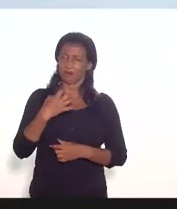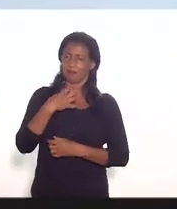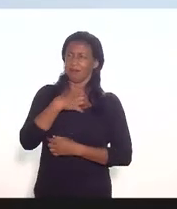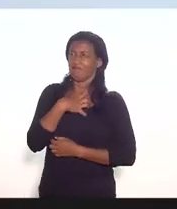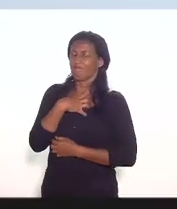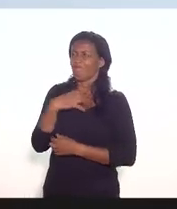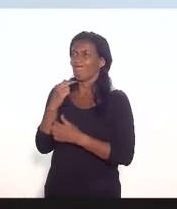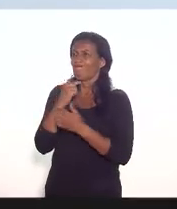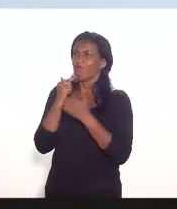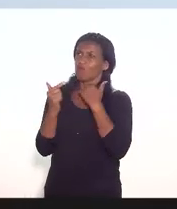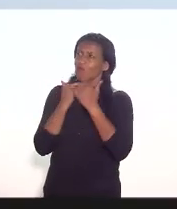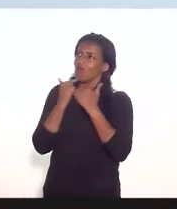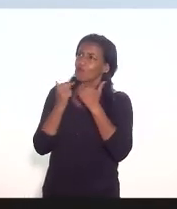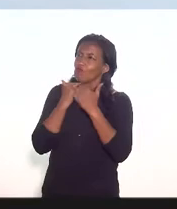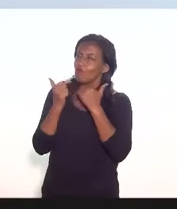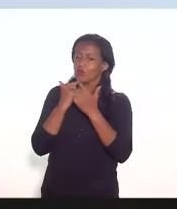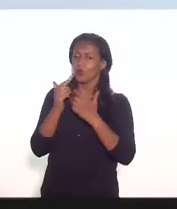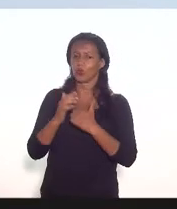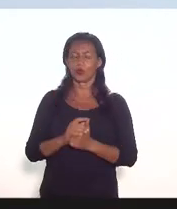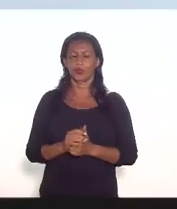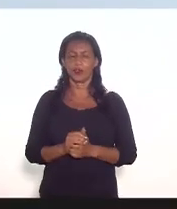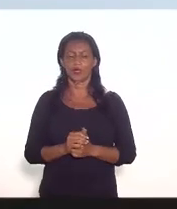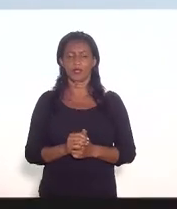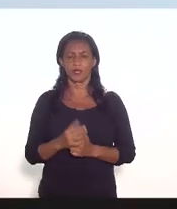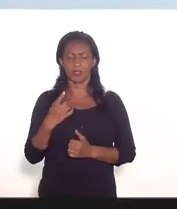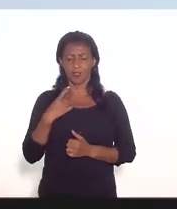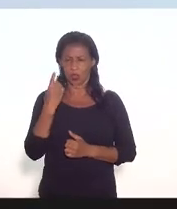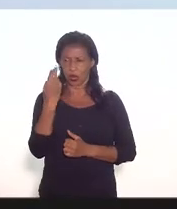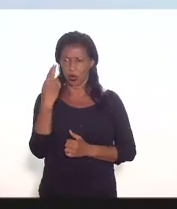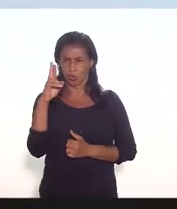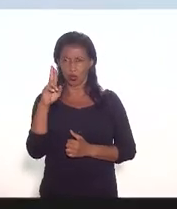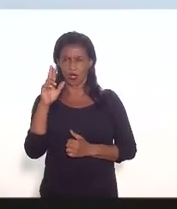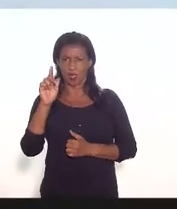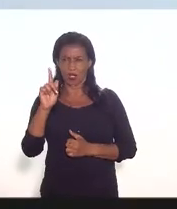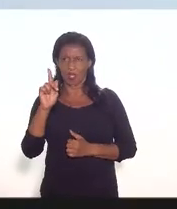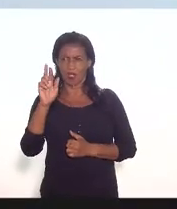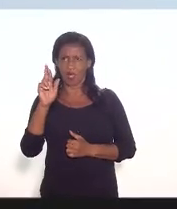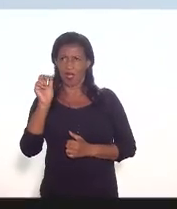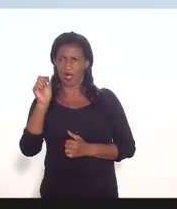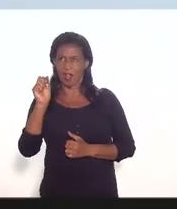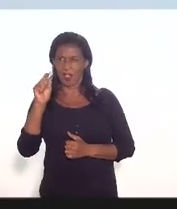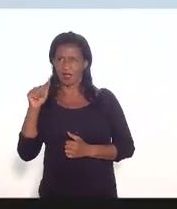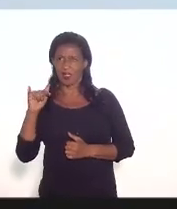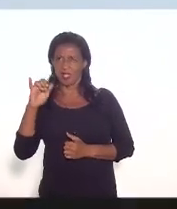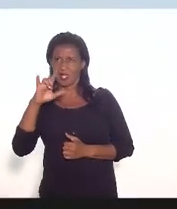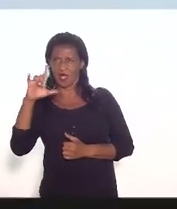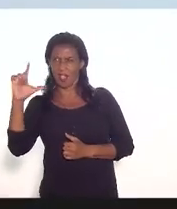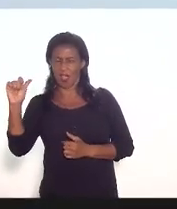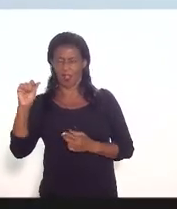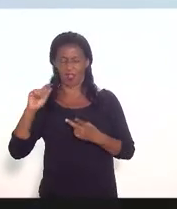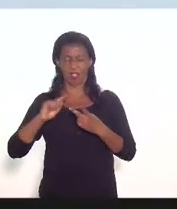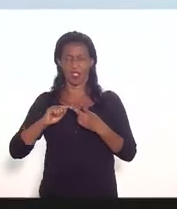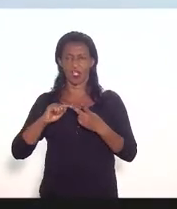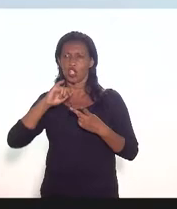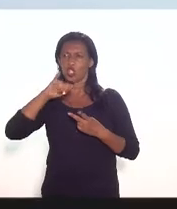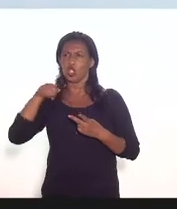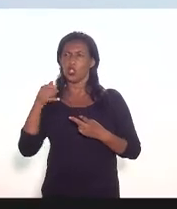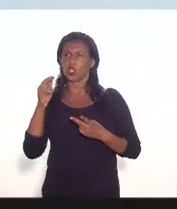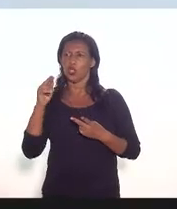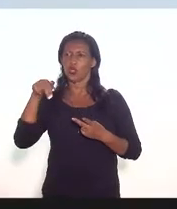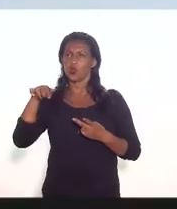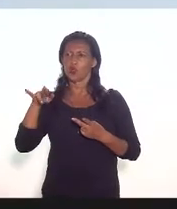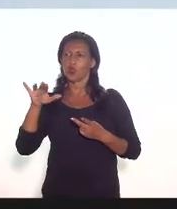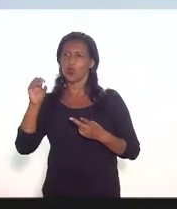dúvidas essas já levantadas aqui pela Graziella e também pelo Junqueira especialmente pela falta de